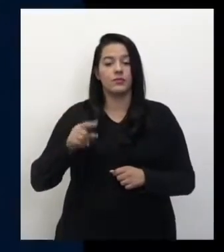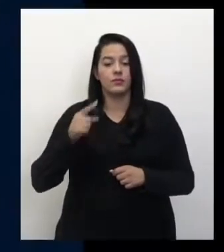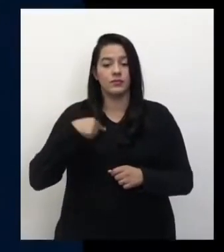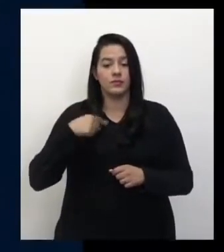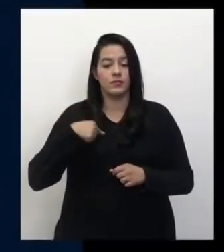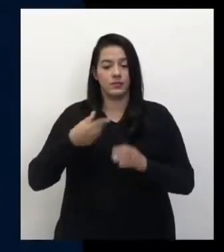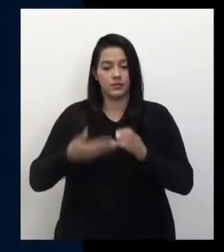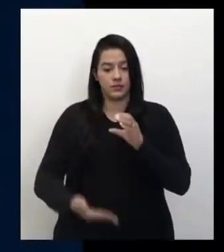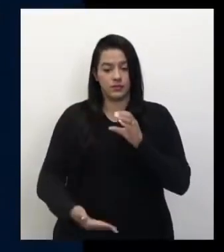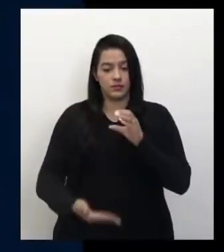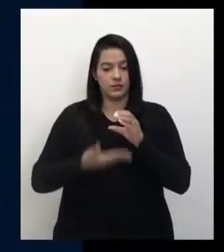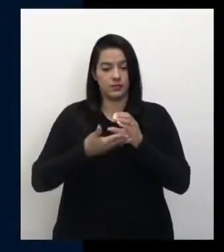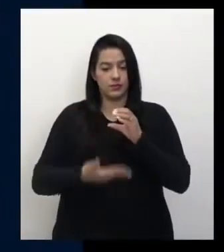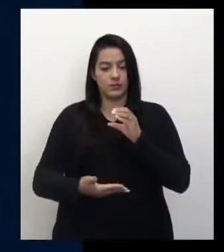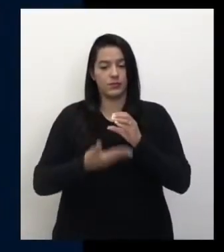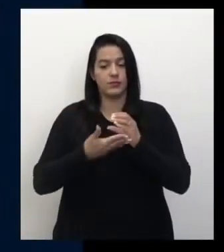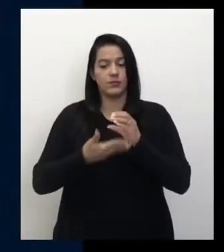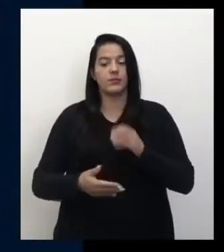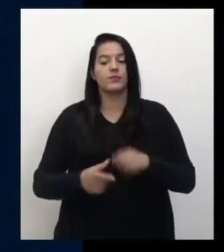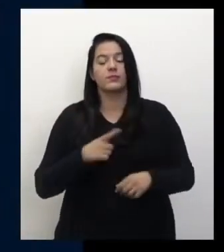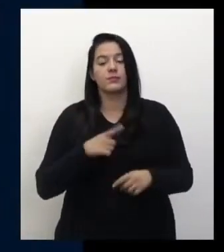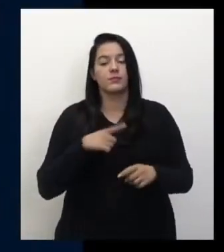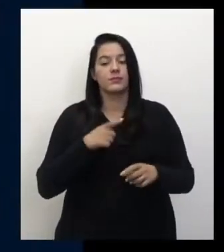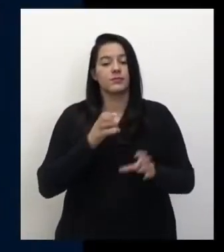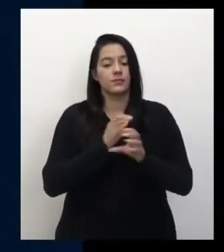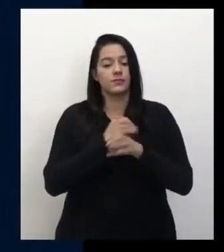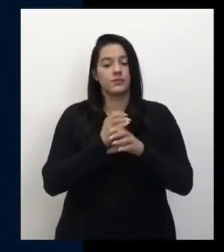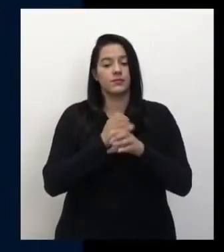microscópio eletrônico. Olha que legalzinho aí.